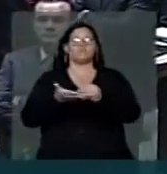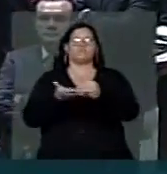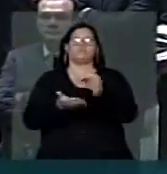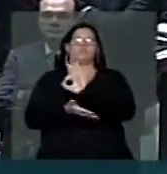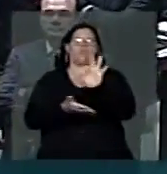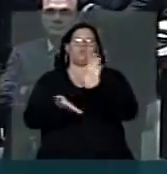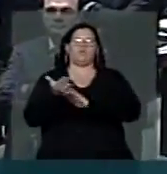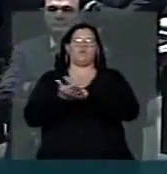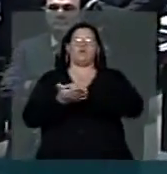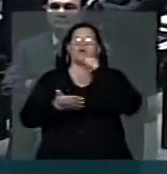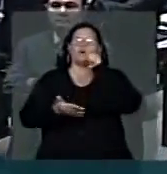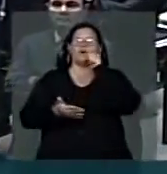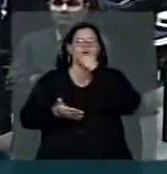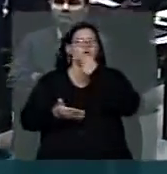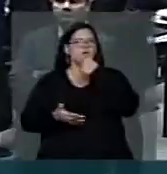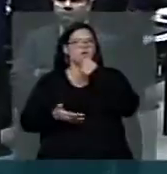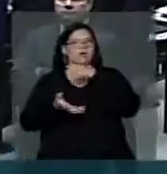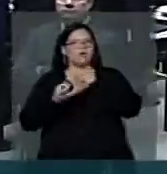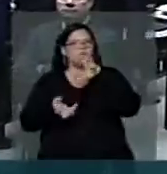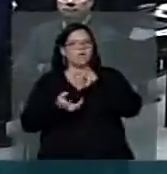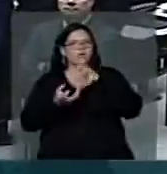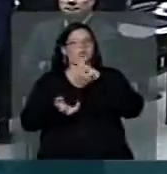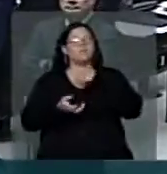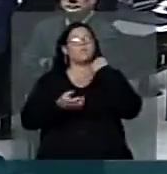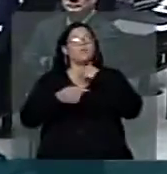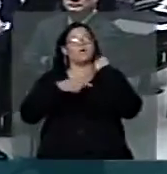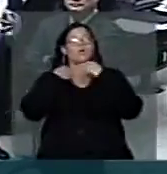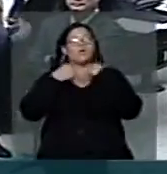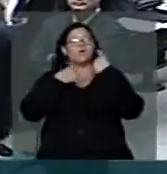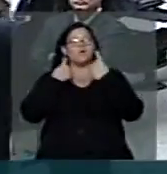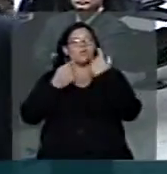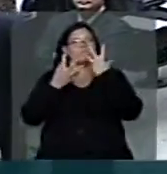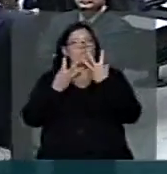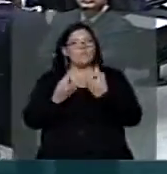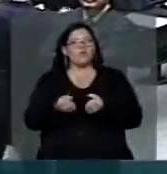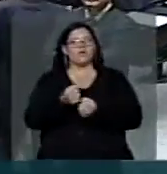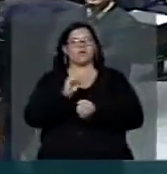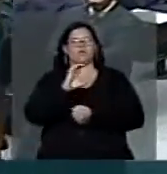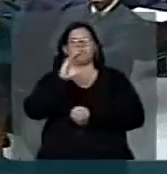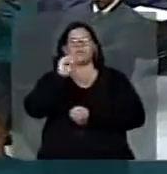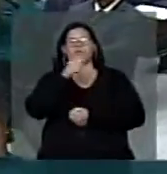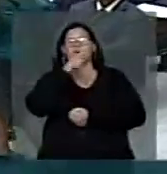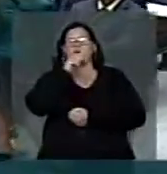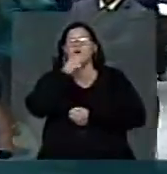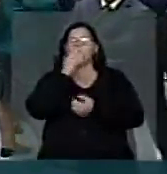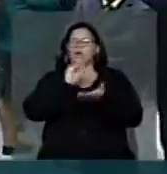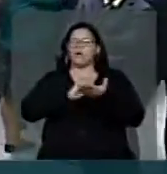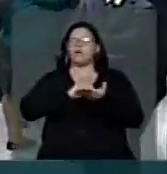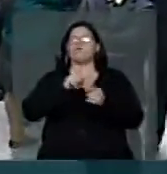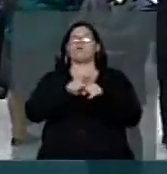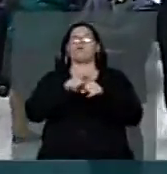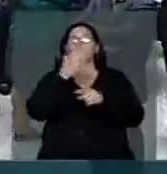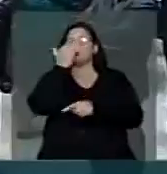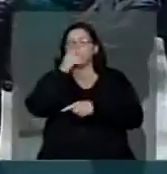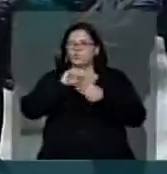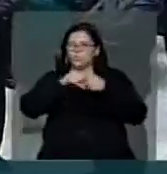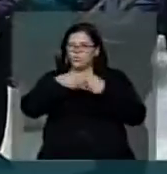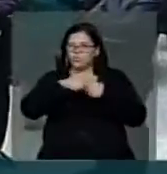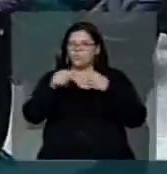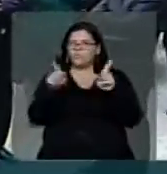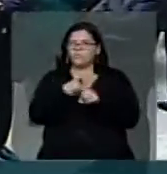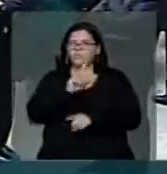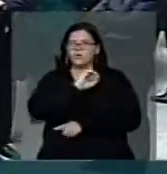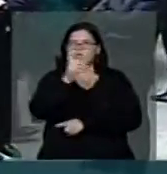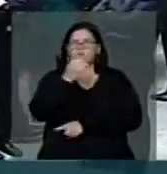senhora e daqueles senhores que estão morrendo, não só pela falta da água, mas pela falta do milho, que também não consegue